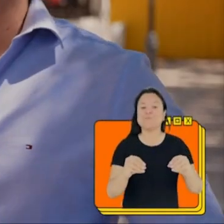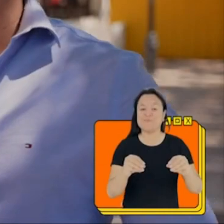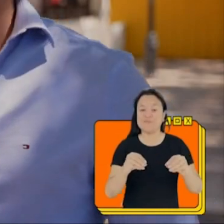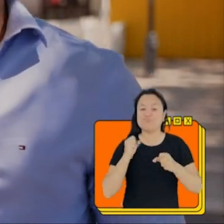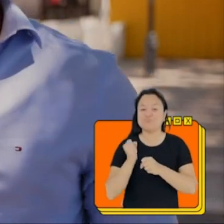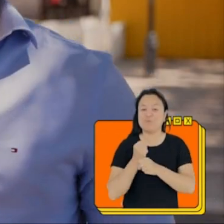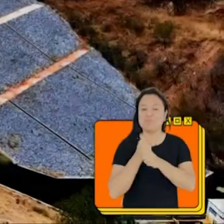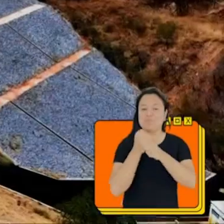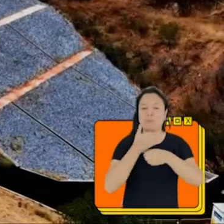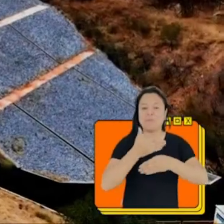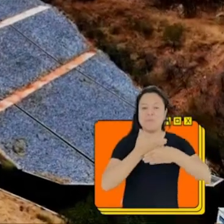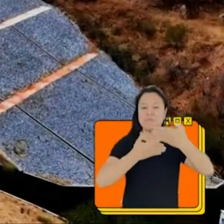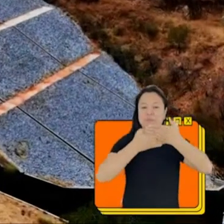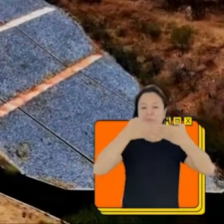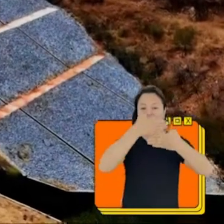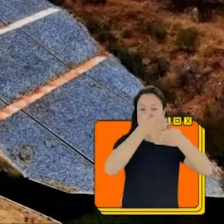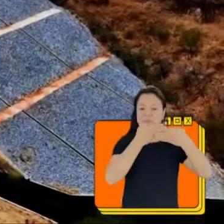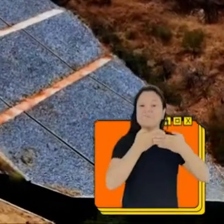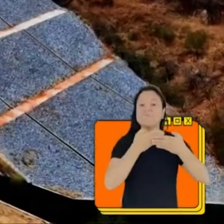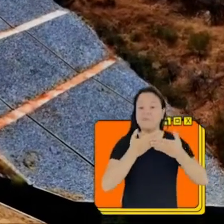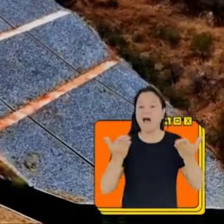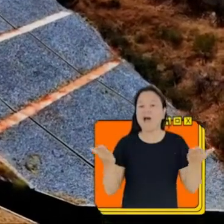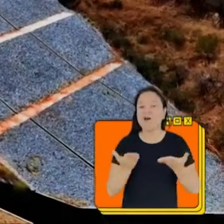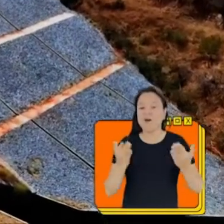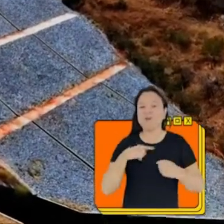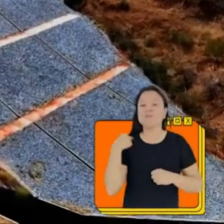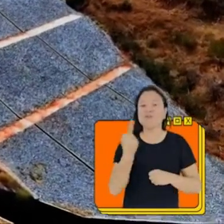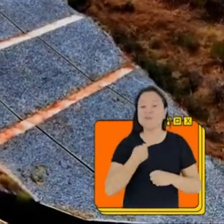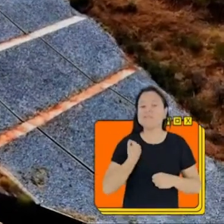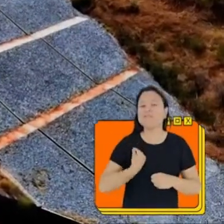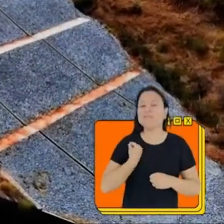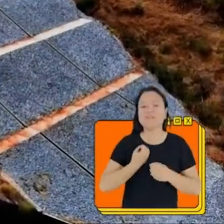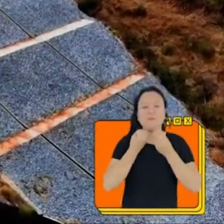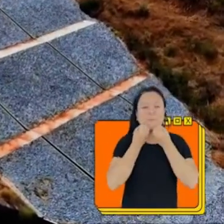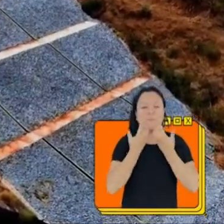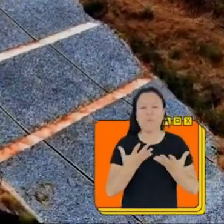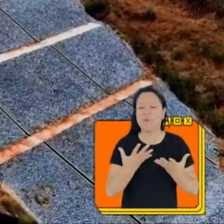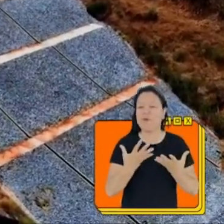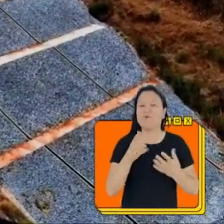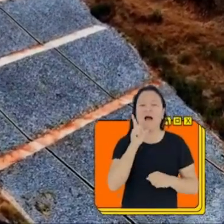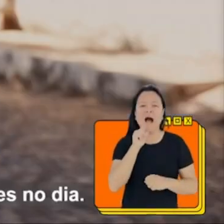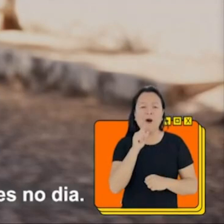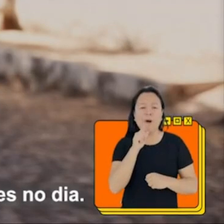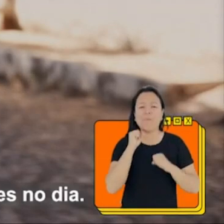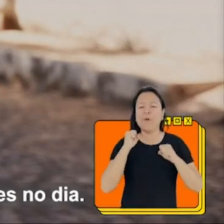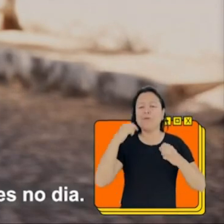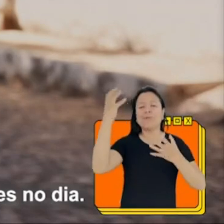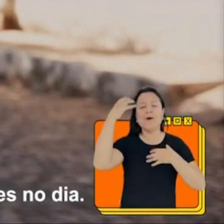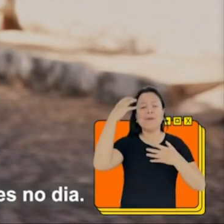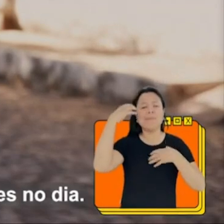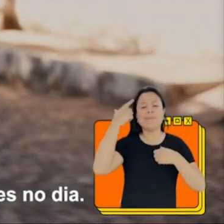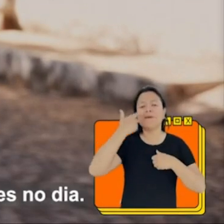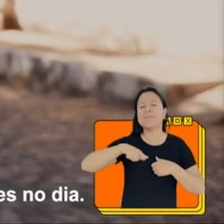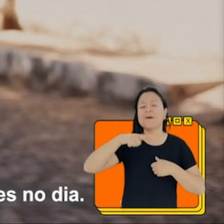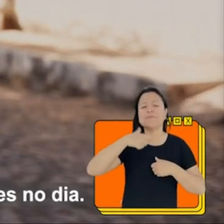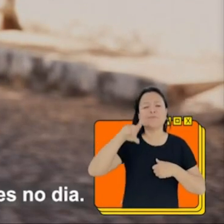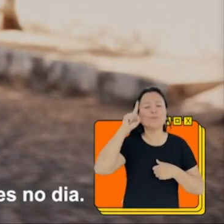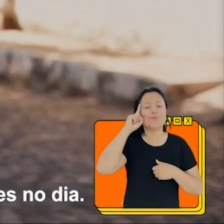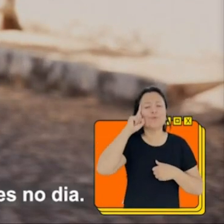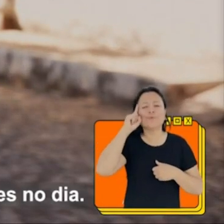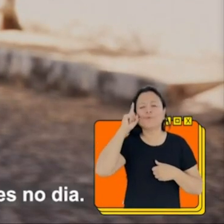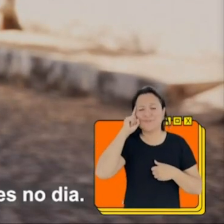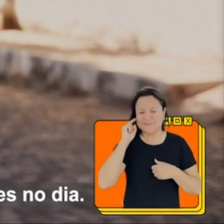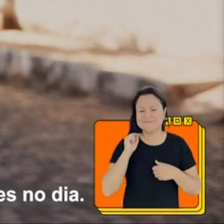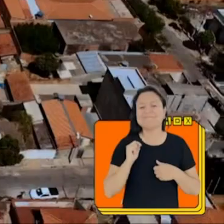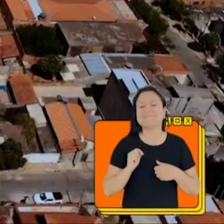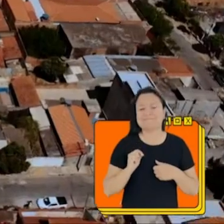e a barragem foi concluída. Agora nós temos a vida, né? A barragem está cheia, banha todo dia, talvez até duas,